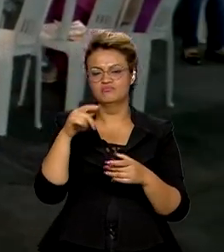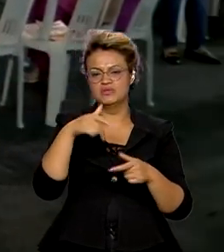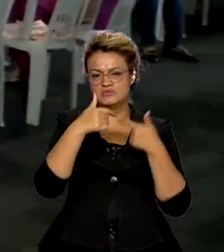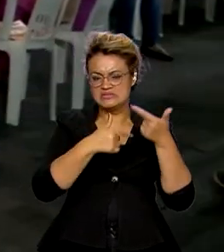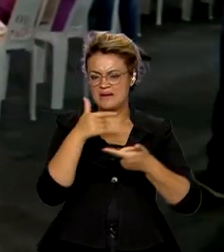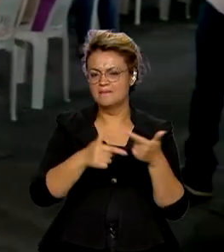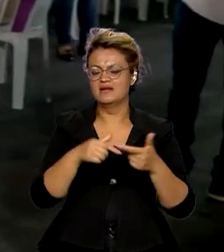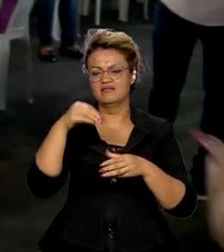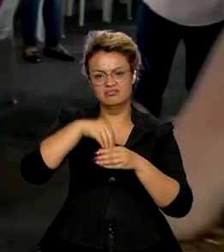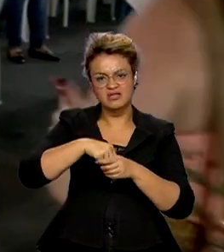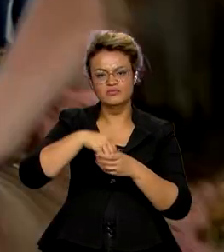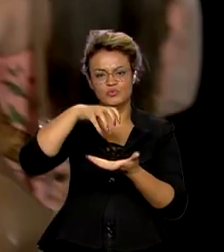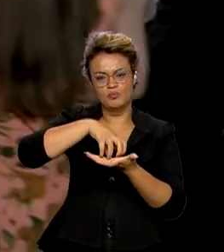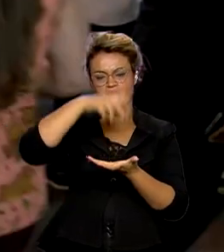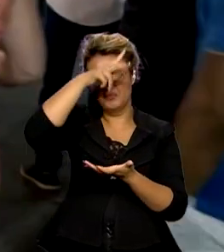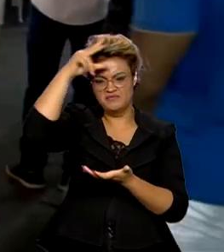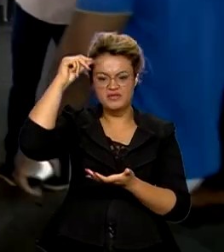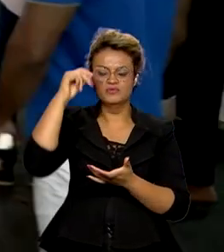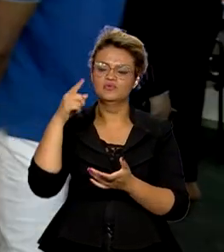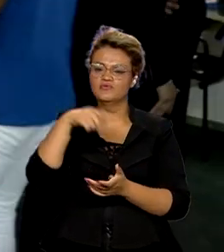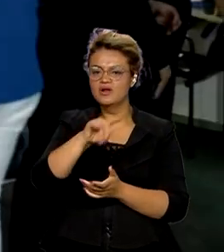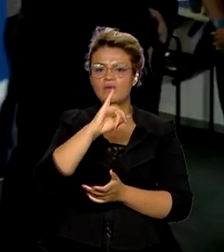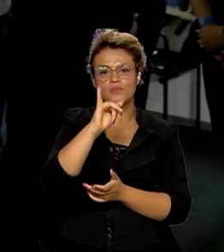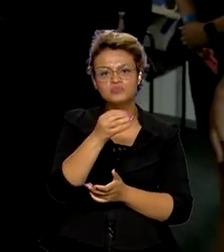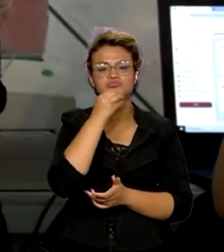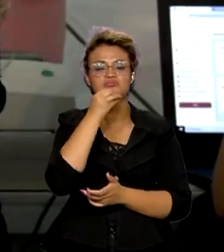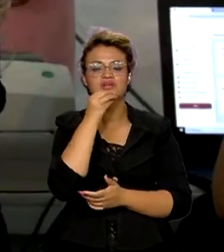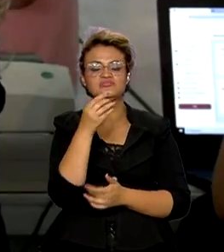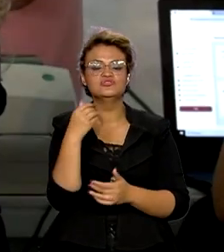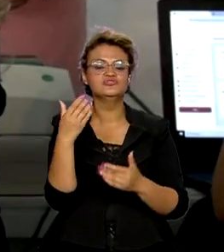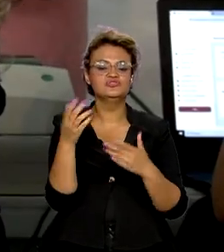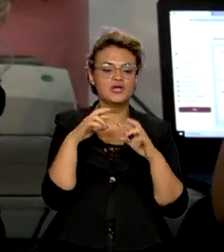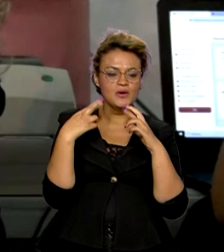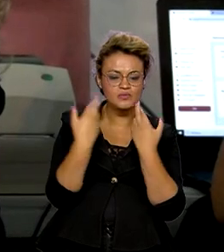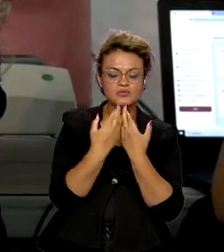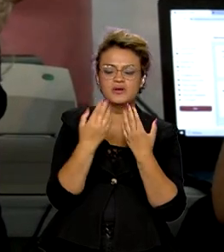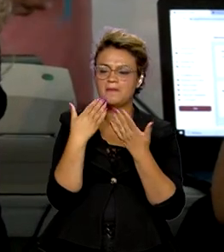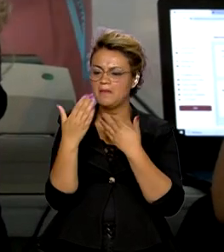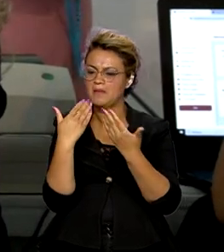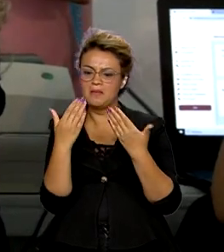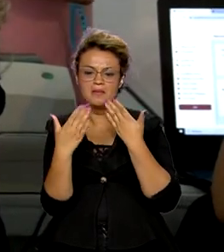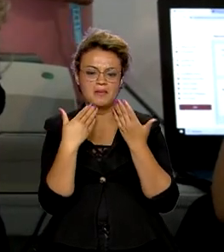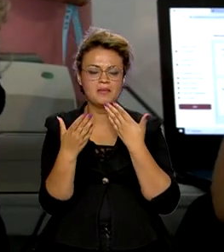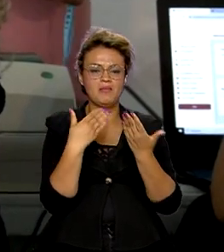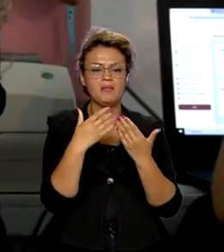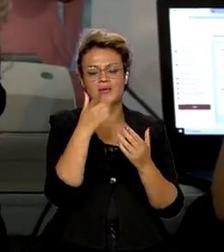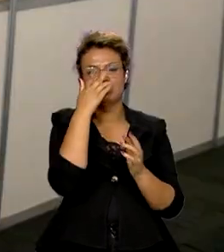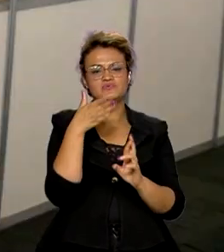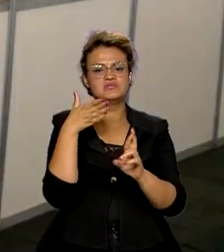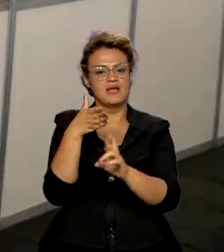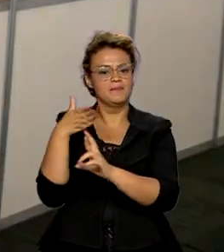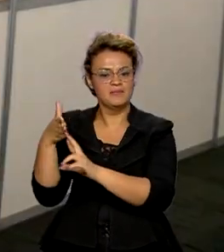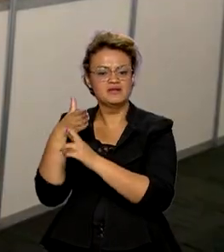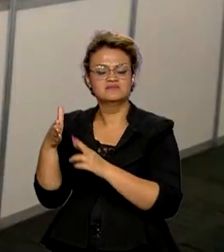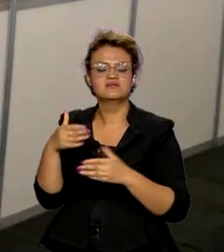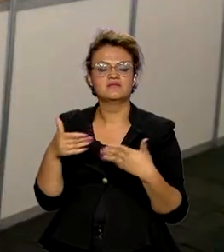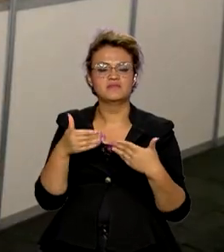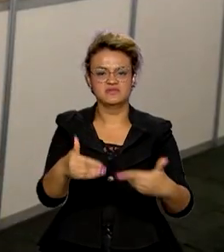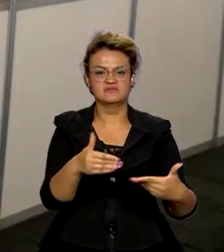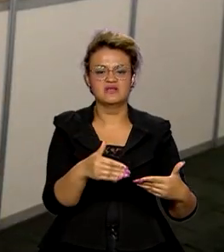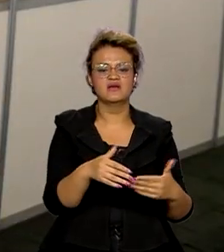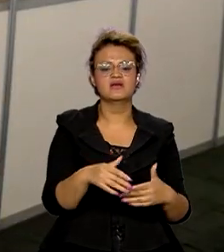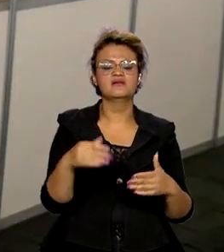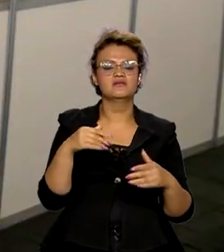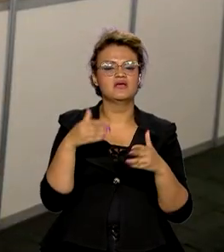prefeituras do estado tiveram a oportunidade de se reunir diretamente com representantes de ministérios